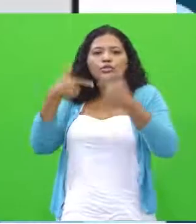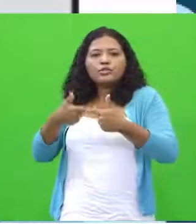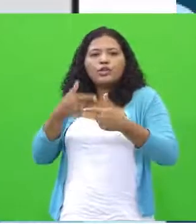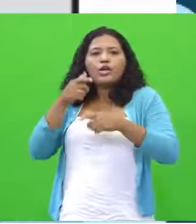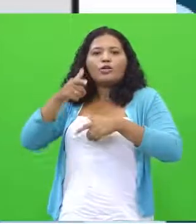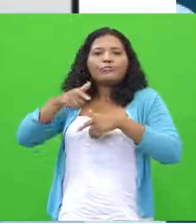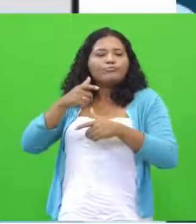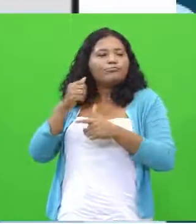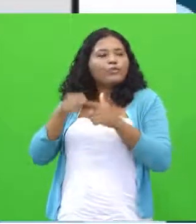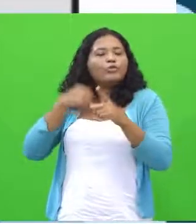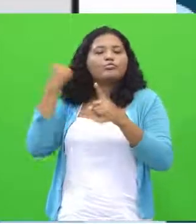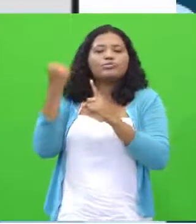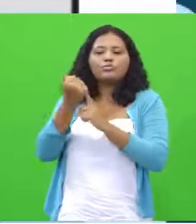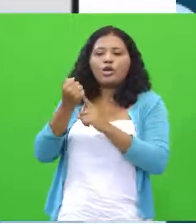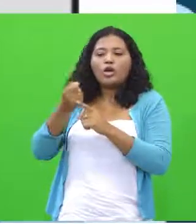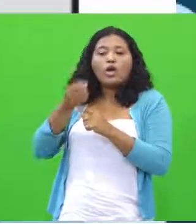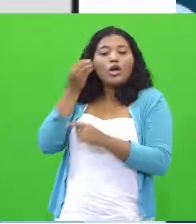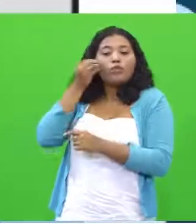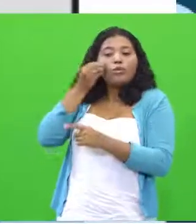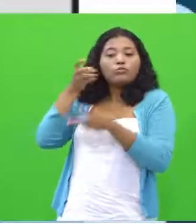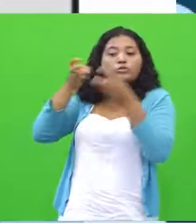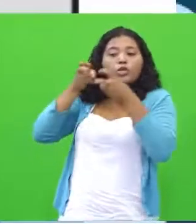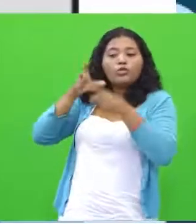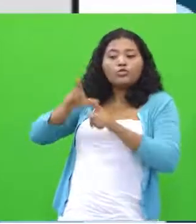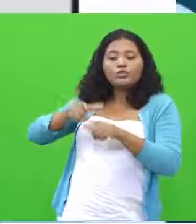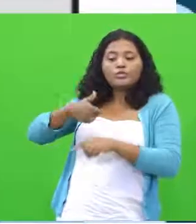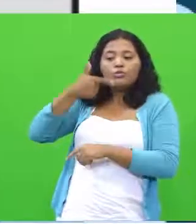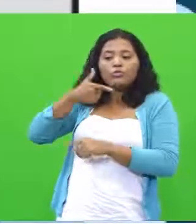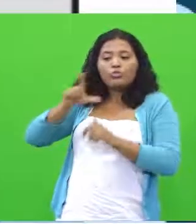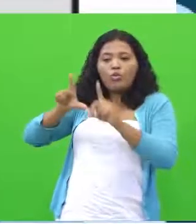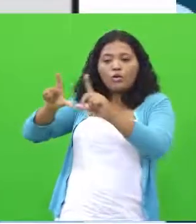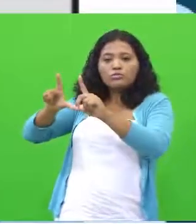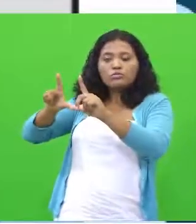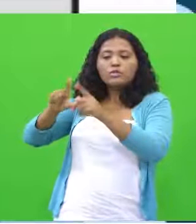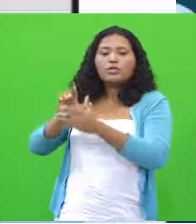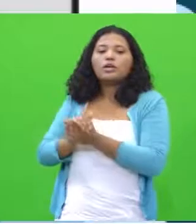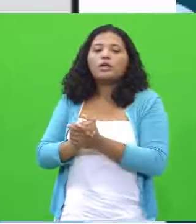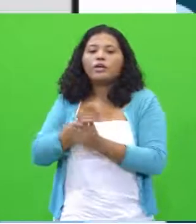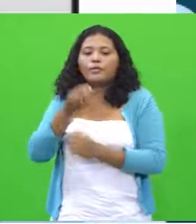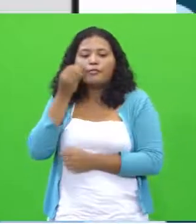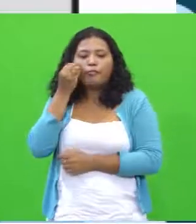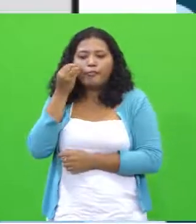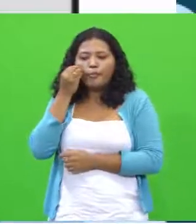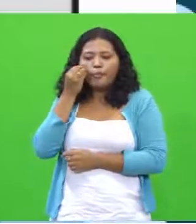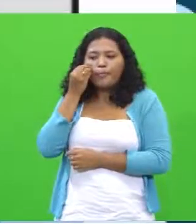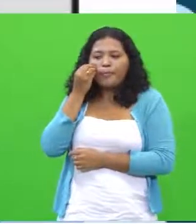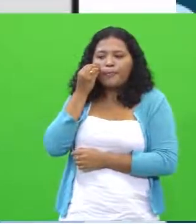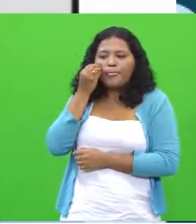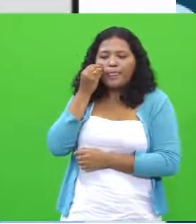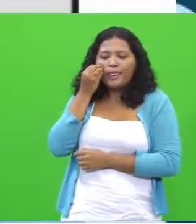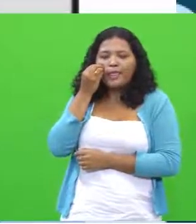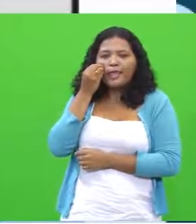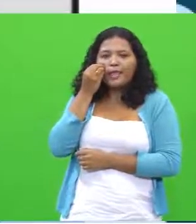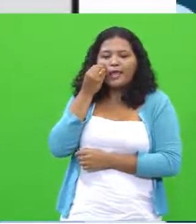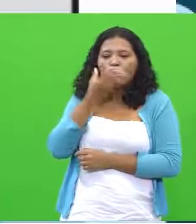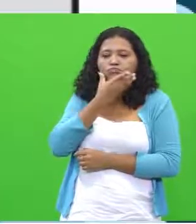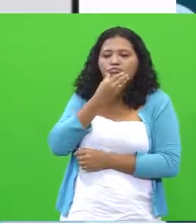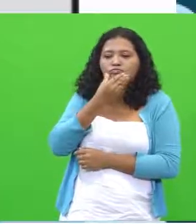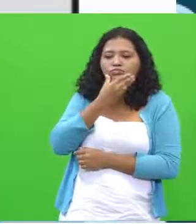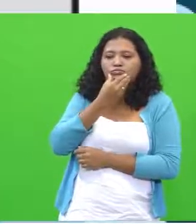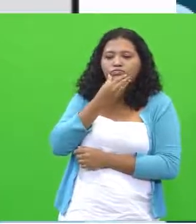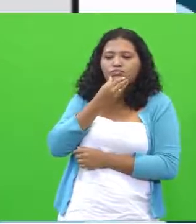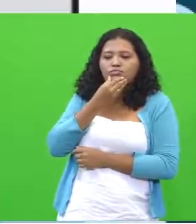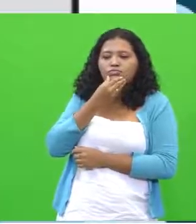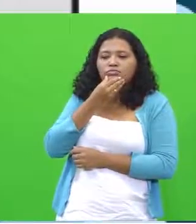só, observa só esse quadrinho. Continua sendo monitorado, não é mesmo? E observe aí que